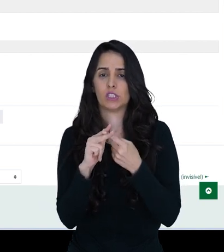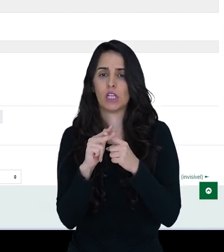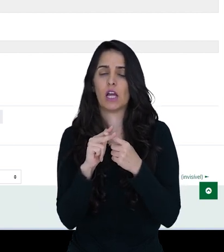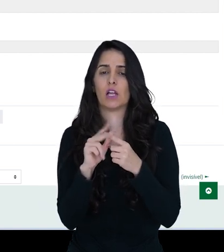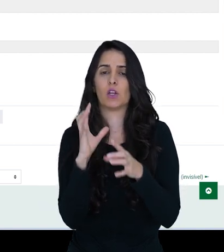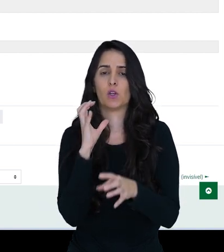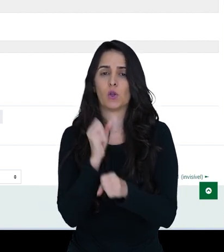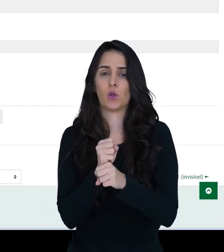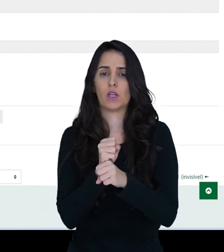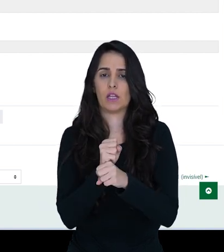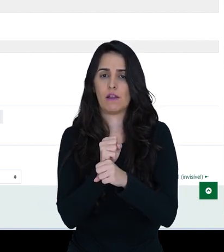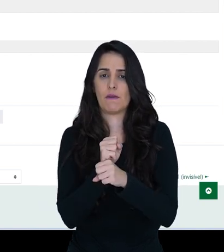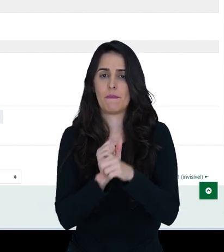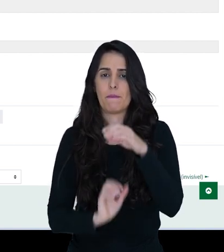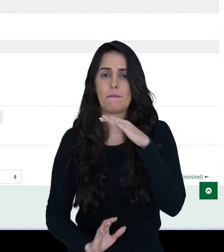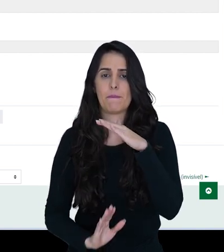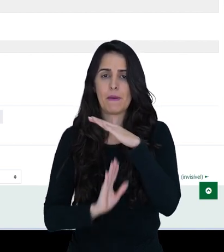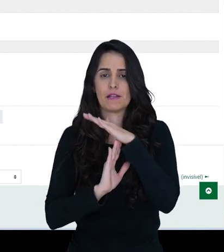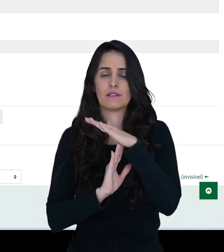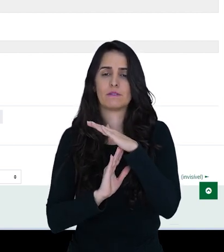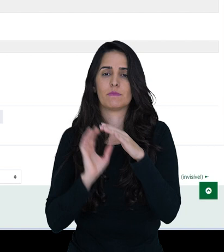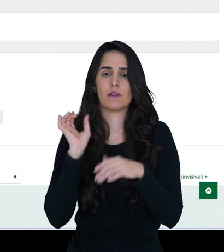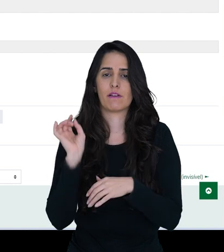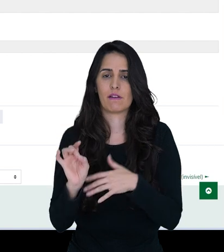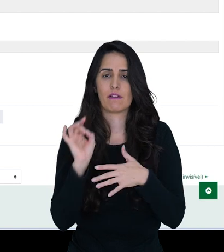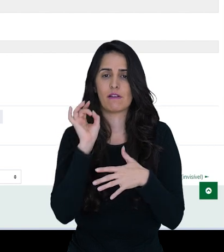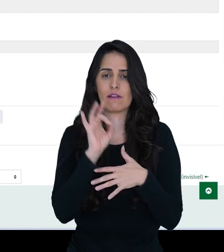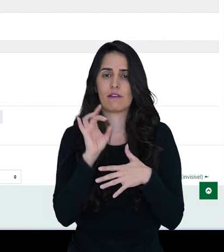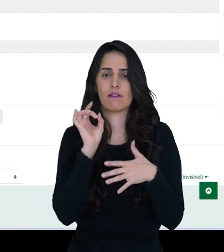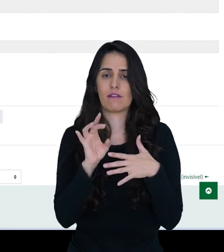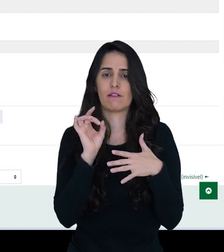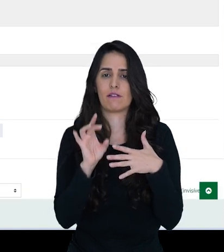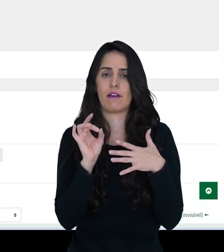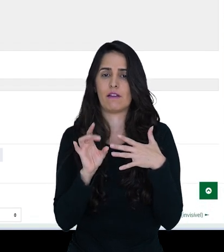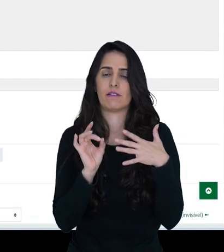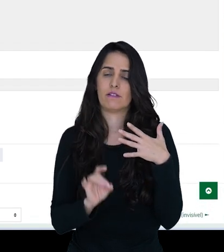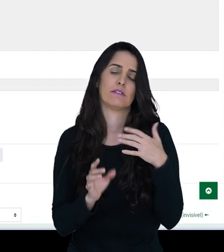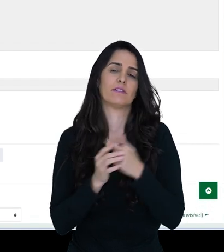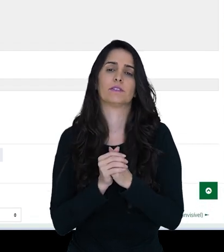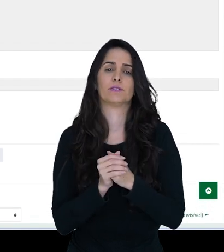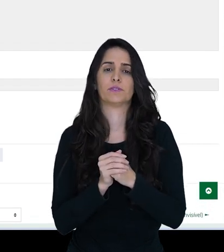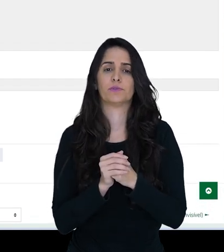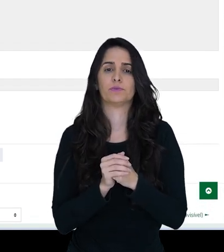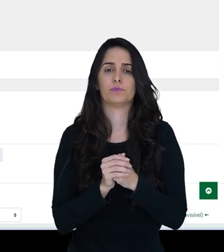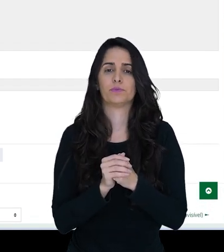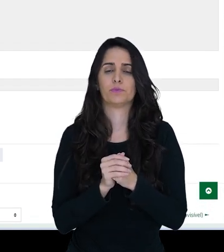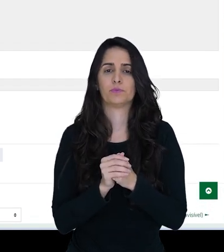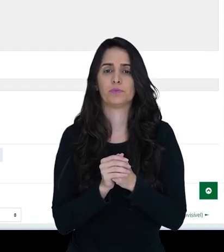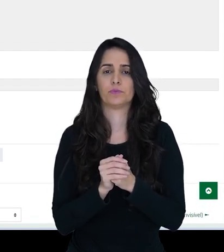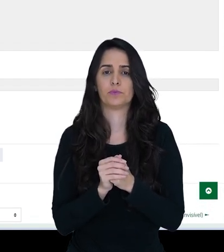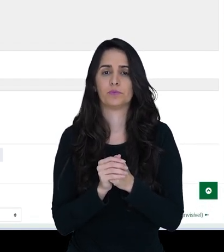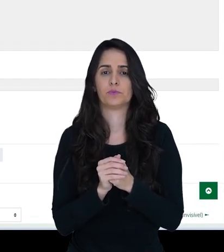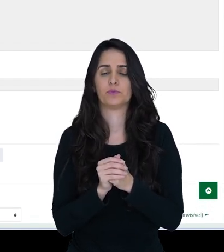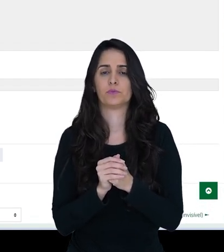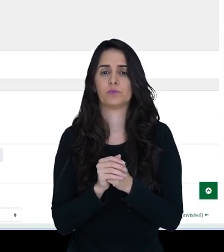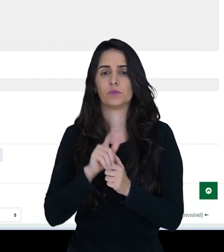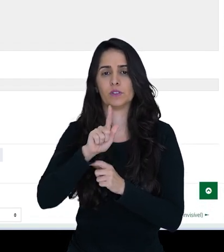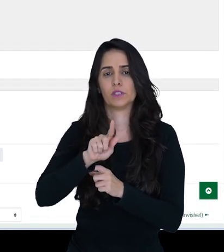a nota máxima de cada critério. Então vamos lá, eu posso colocar aqui